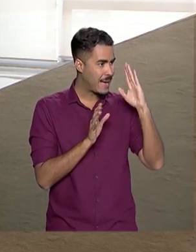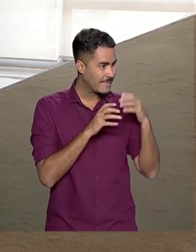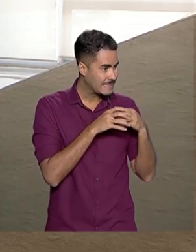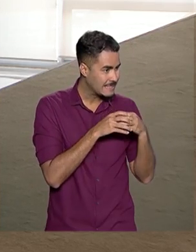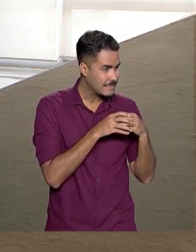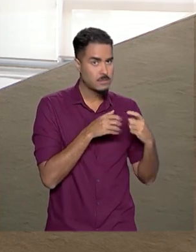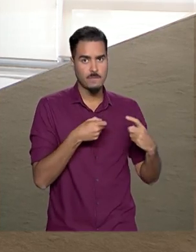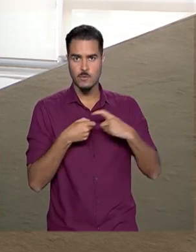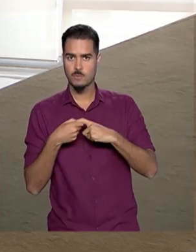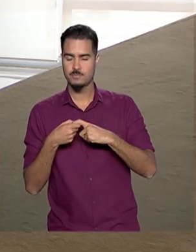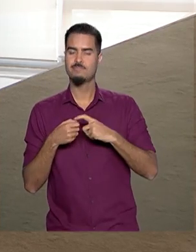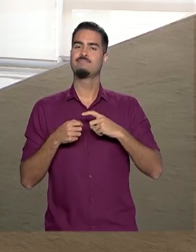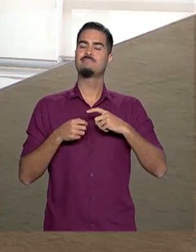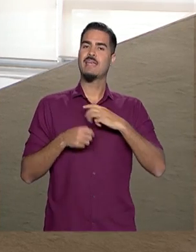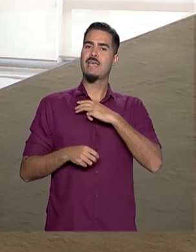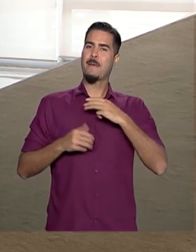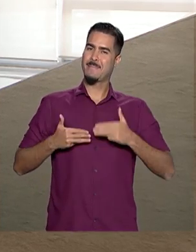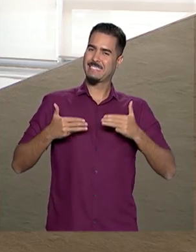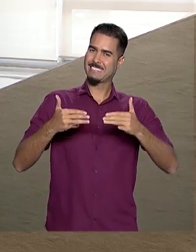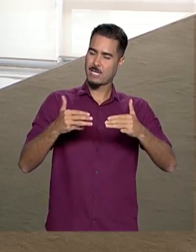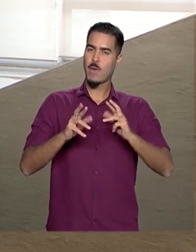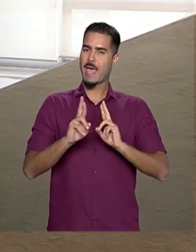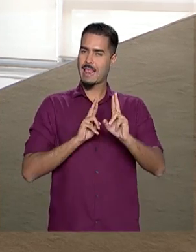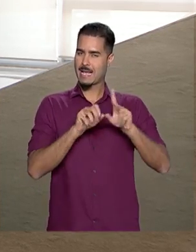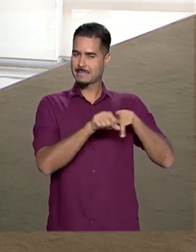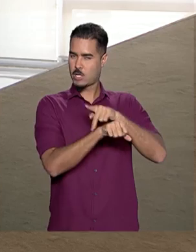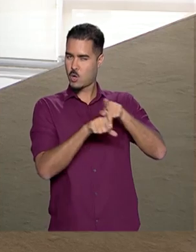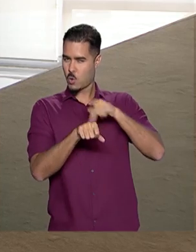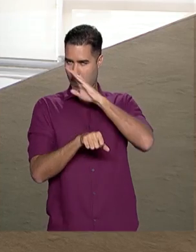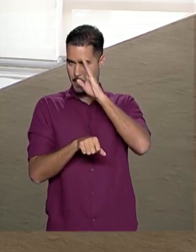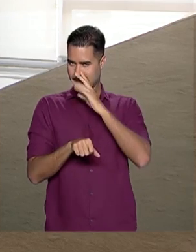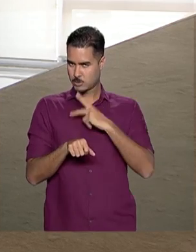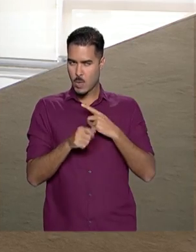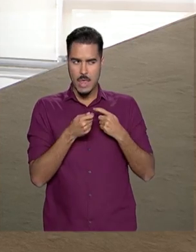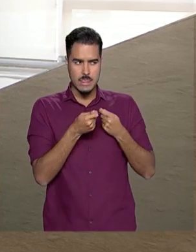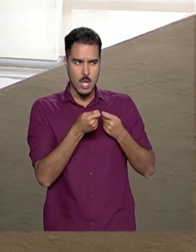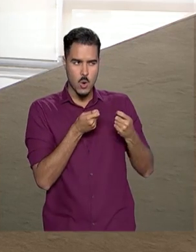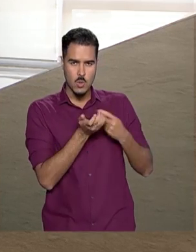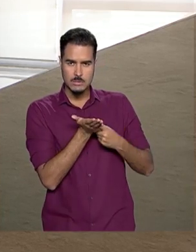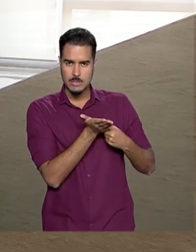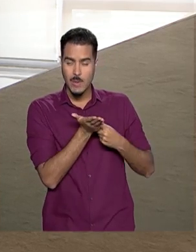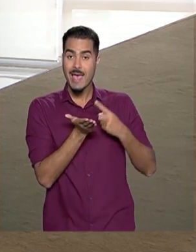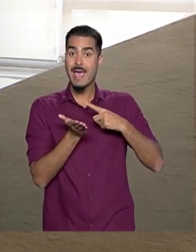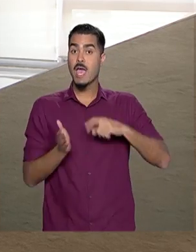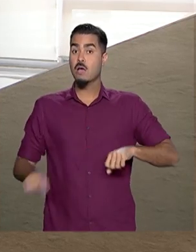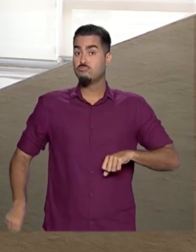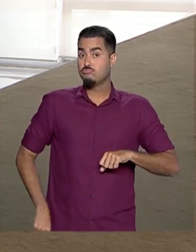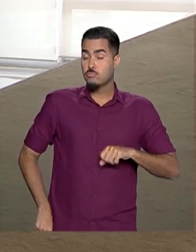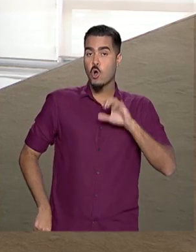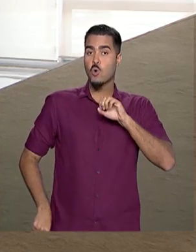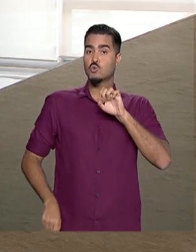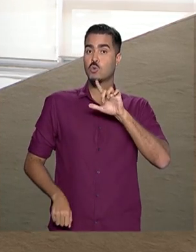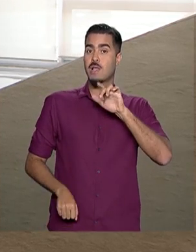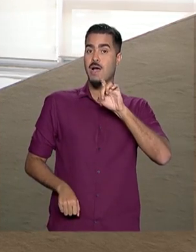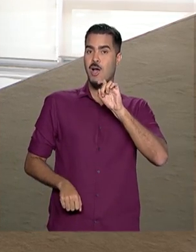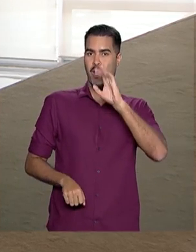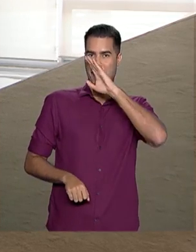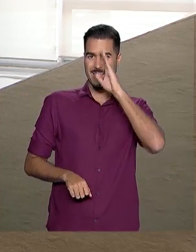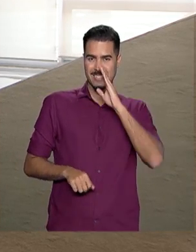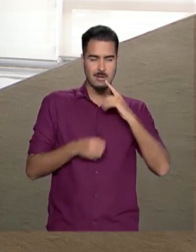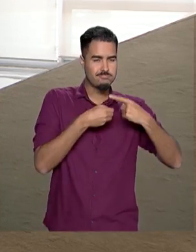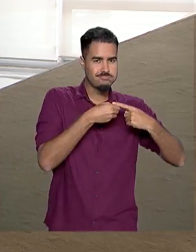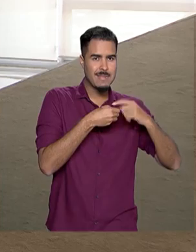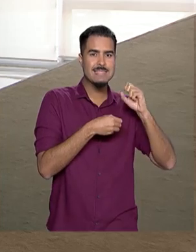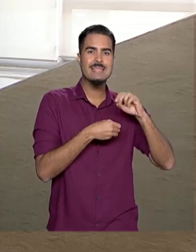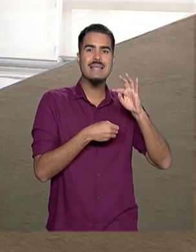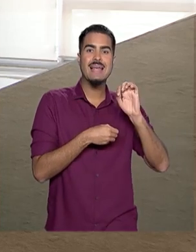Segundo o Ministério das Relações Exteriores do Brasil, a negociação foi feita pelo consulado brasileiro que fica na cidade venezuelana de